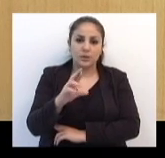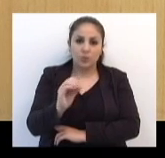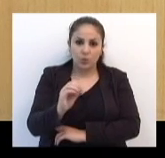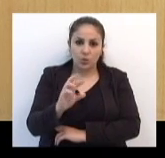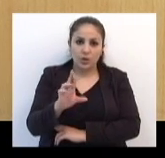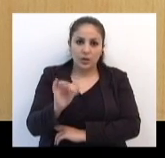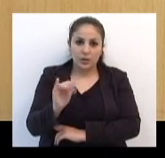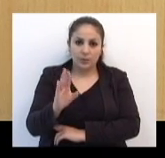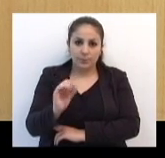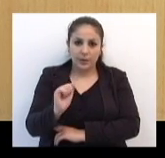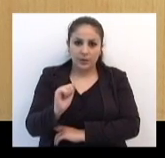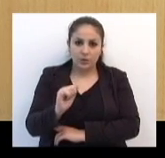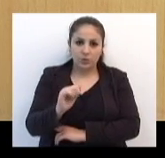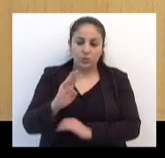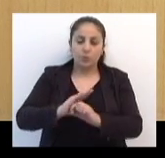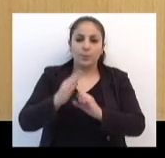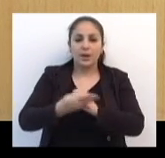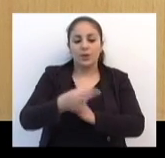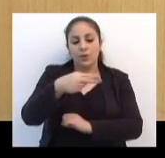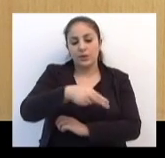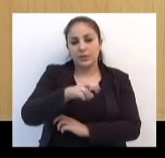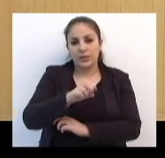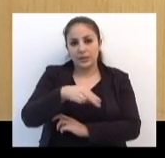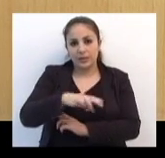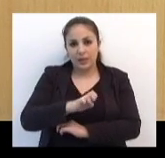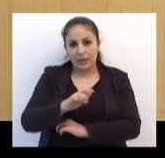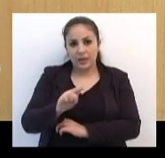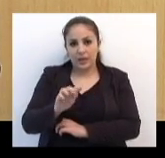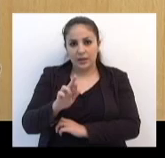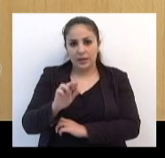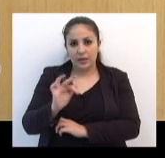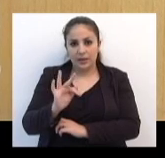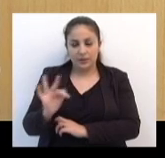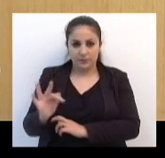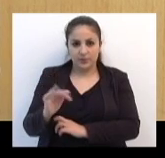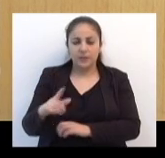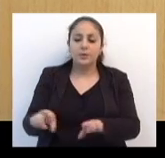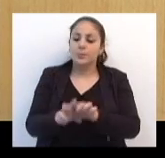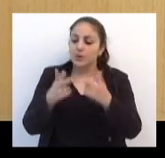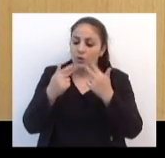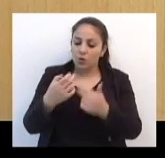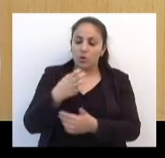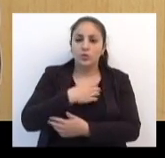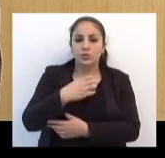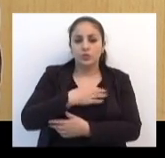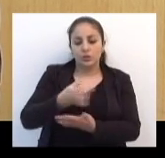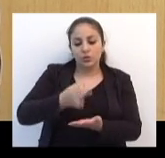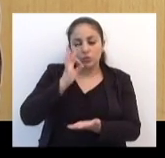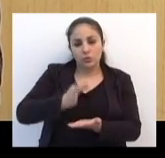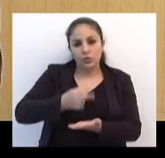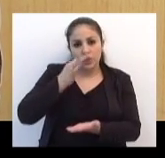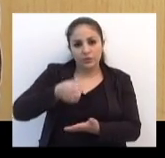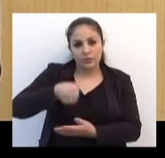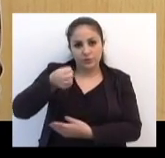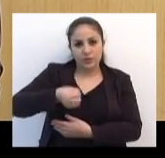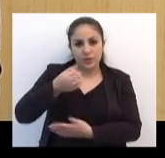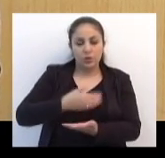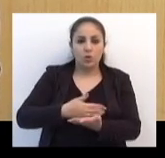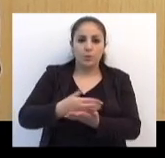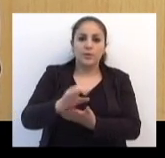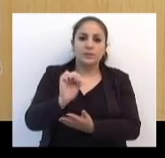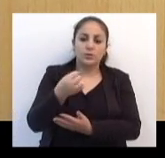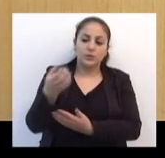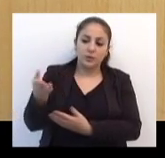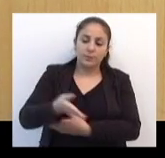Ribeiro da Luz, no bairro Nenegrefe. Da mesma forma, o café de chaleira inicia às 8h30 da manhã e,